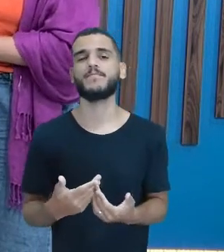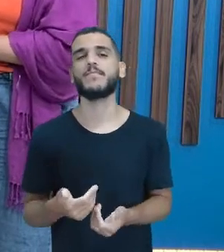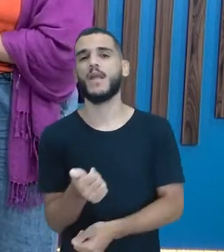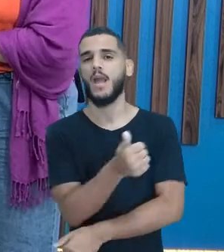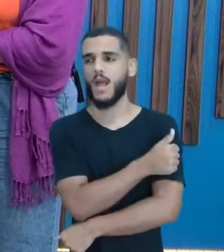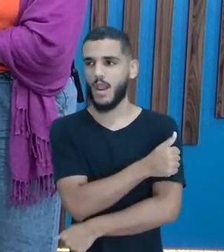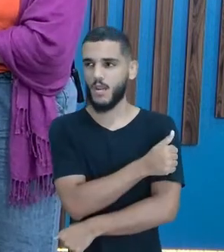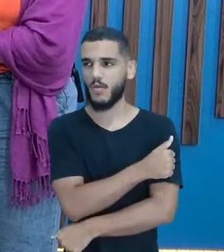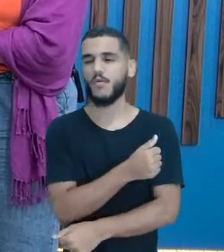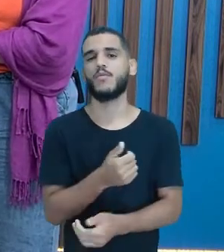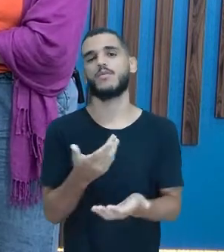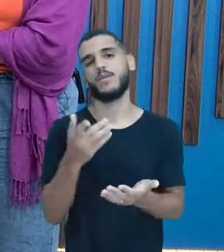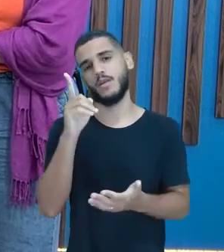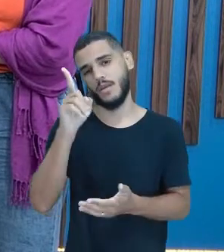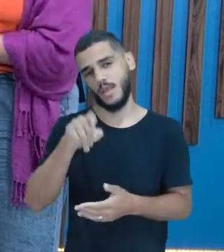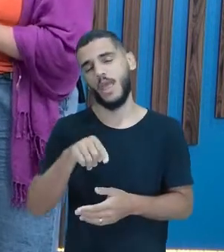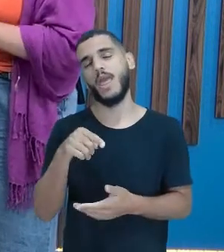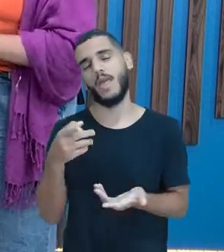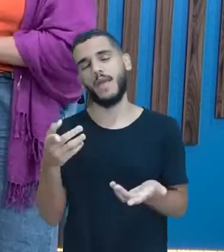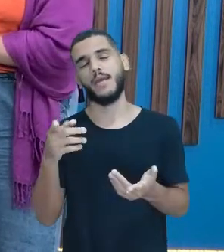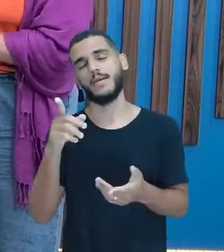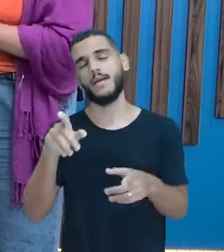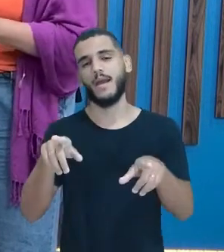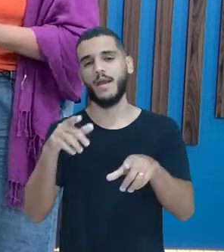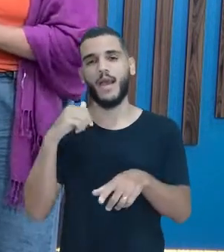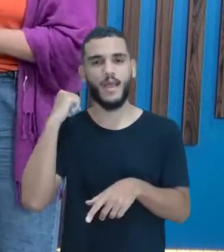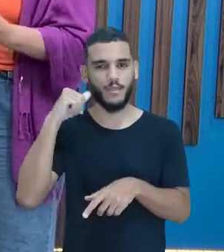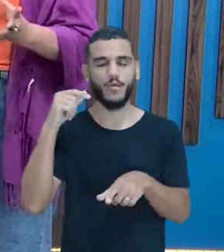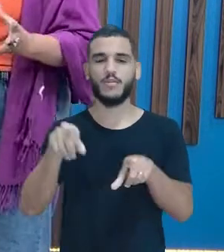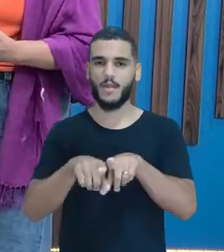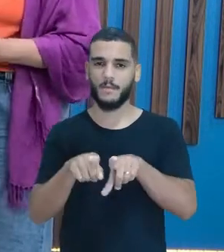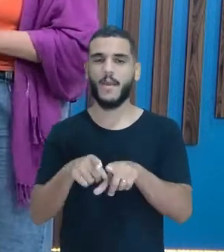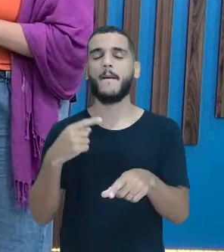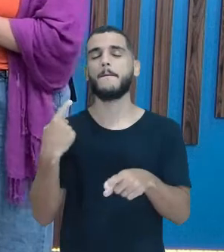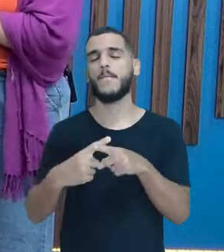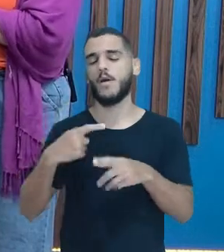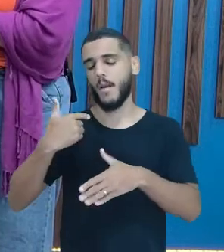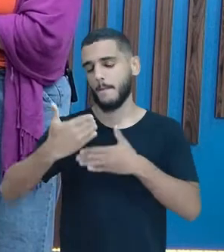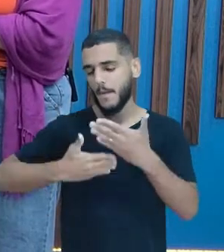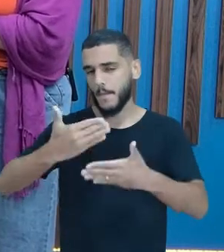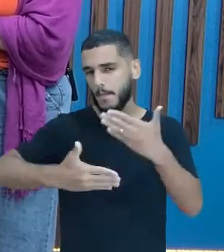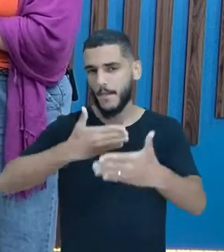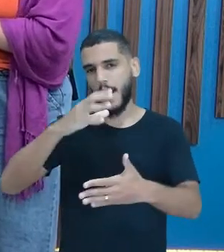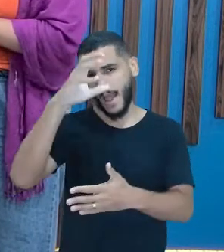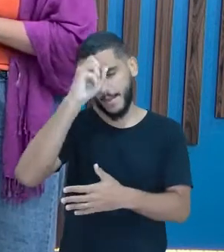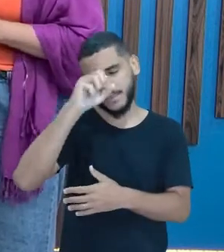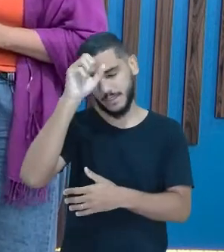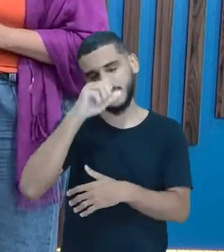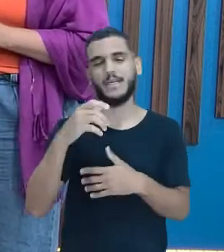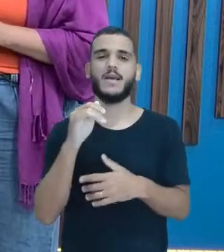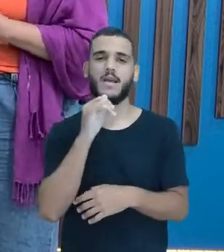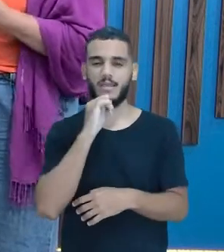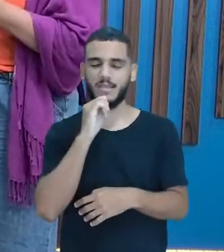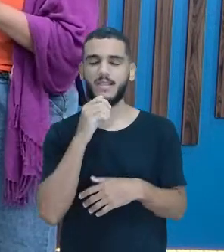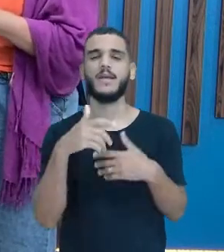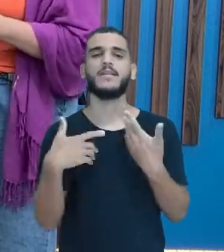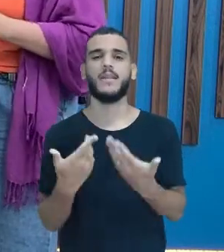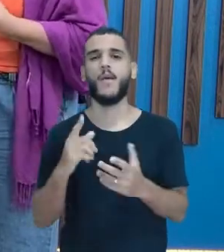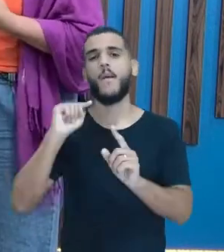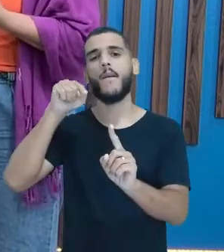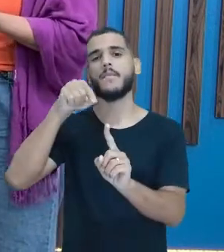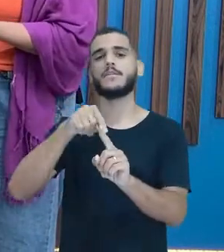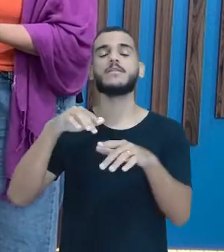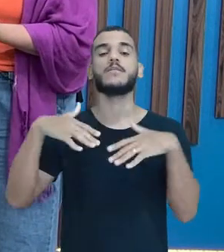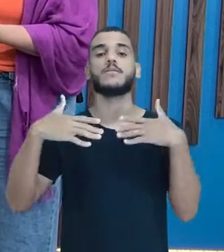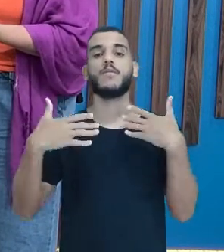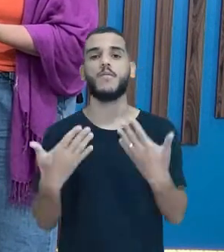meus alunos atores. Tá? A gente chama de aluno ator. Por quê? Porque está em processo de aprendizagem. O objetivo